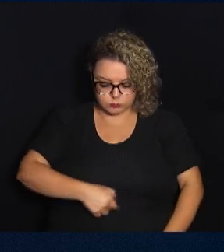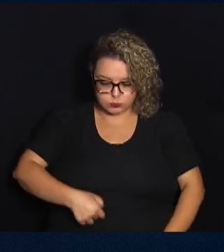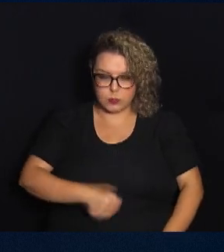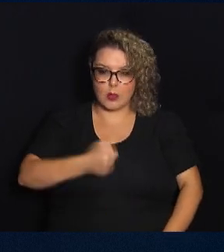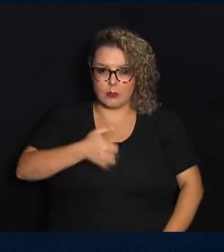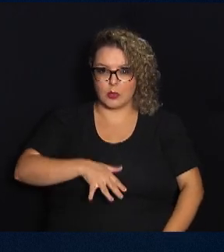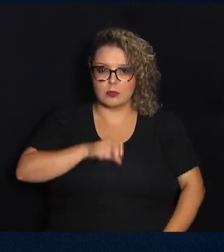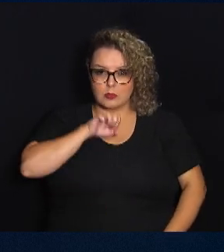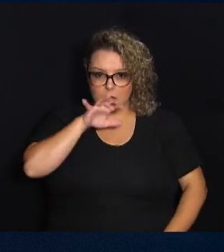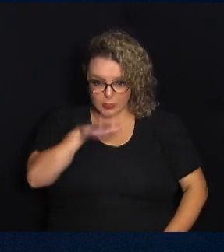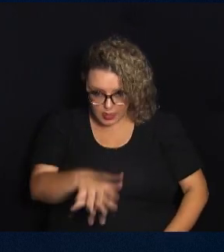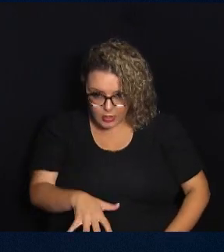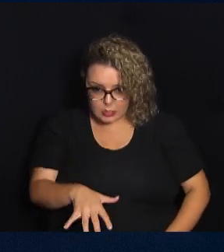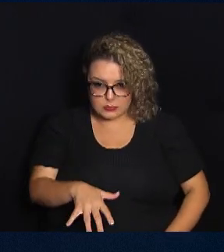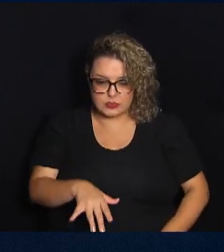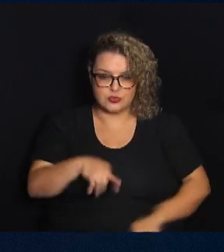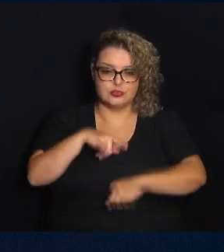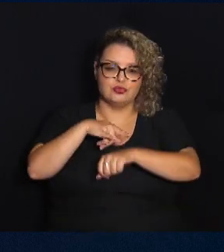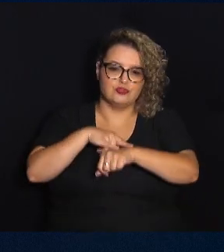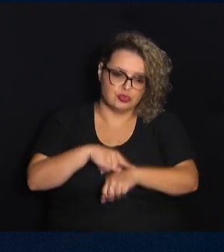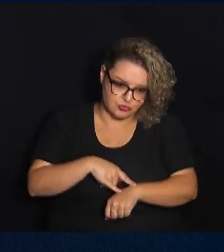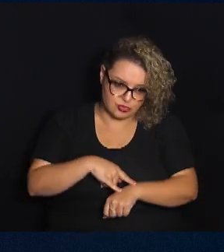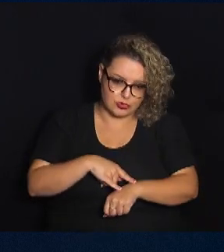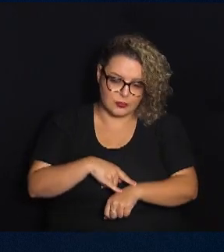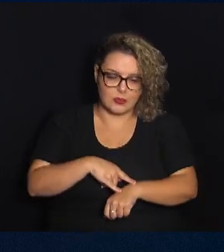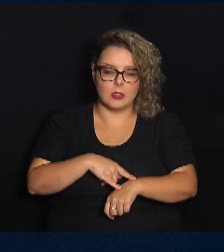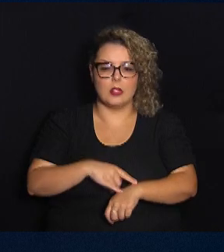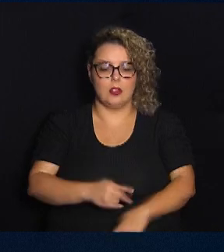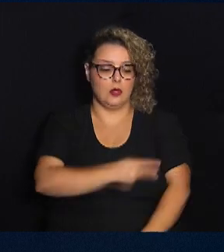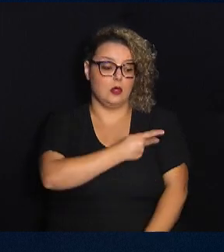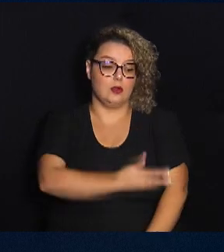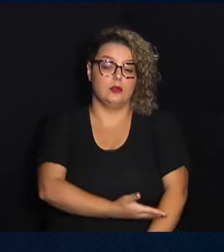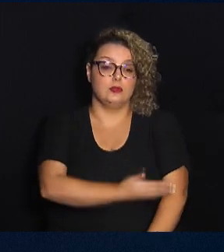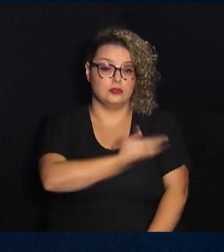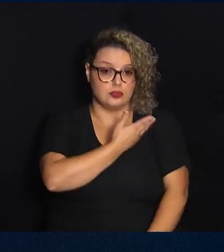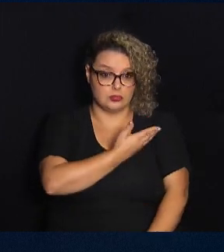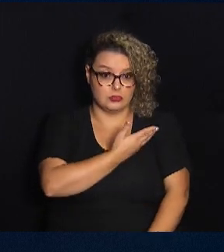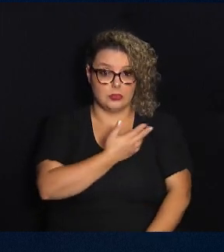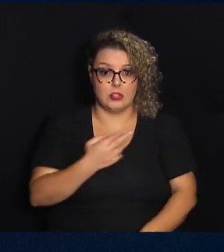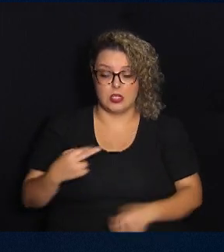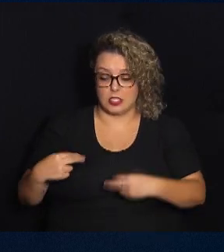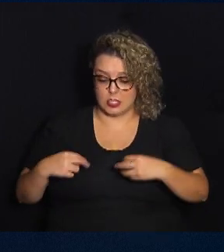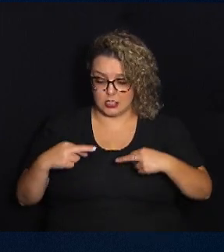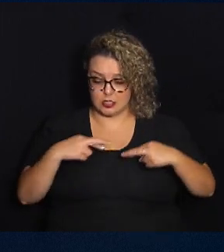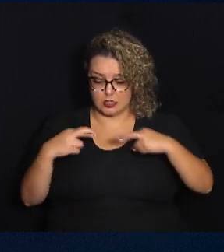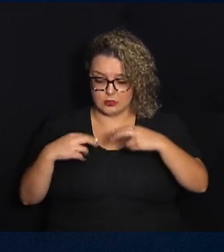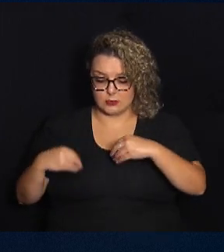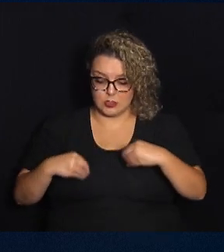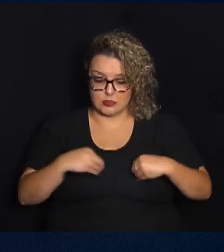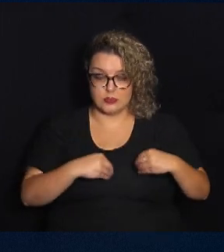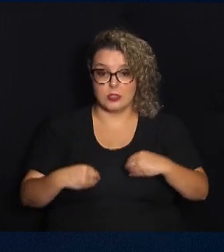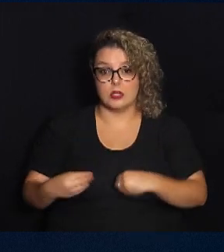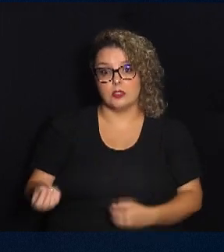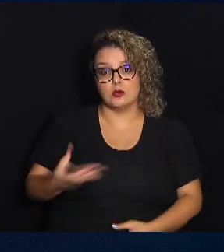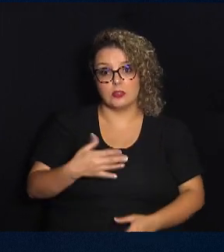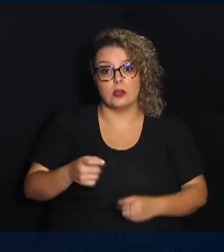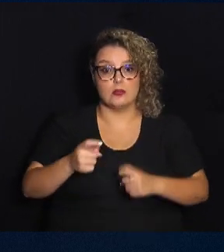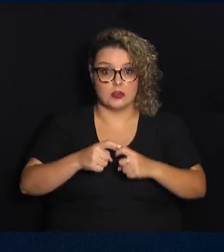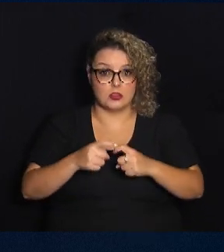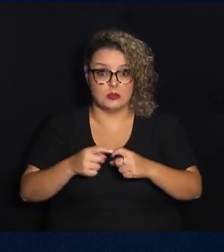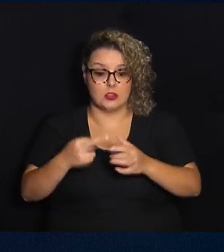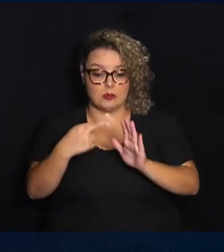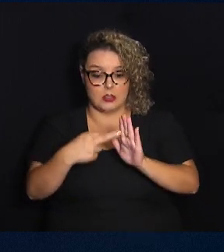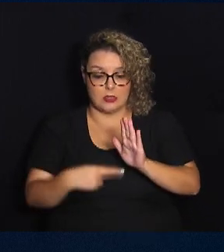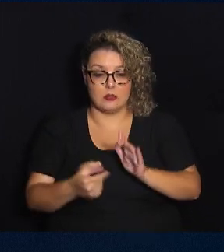trato gastrointestinal, que são diarreias e vômitos e vias urinárias, hipertensão arterial, exame médico geral e